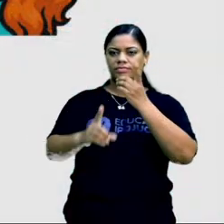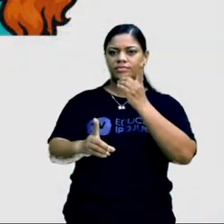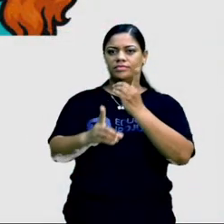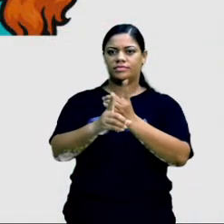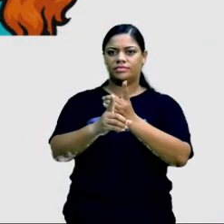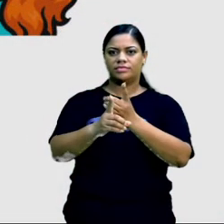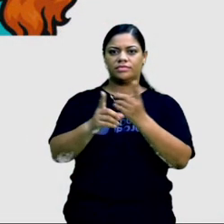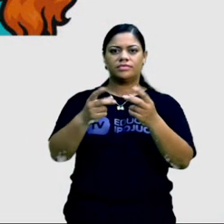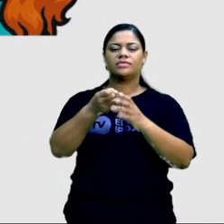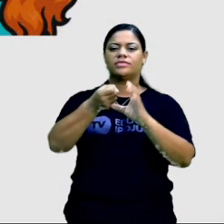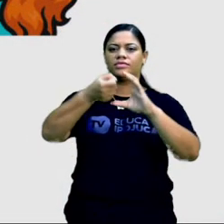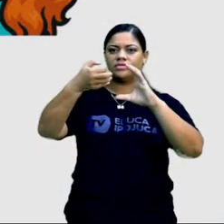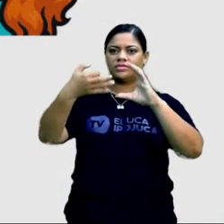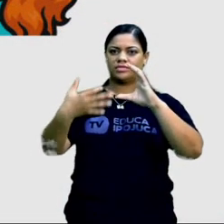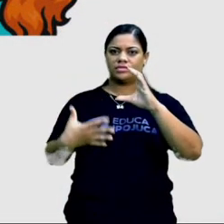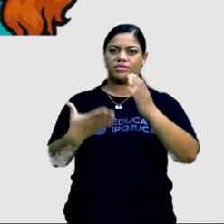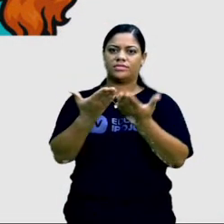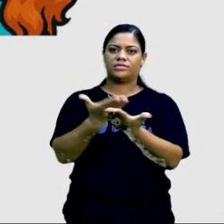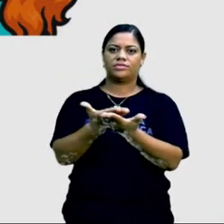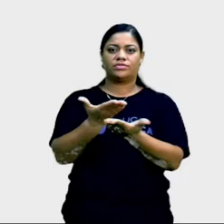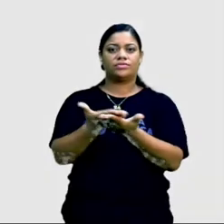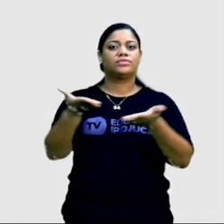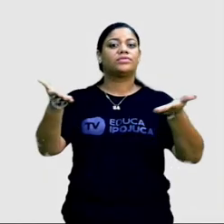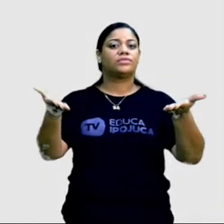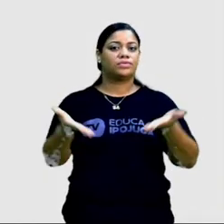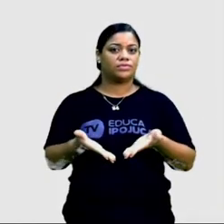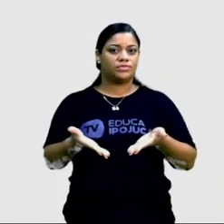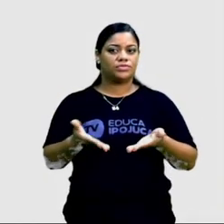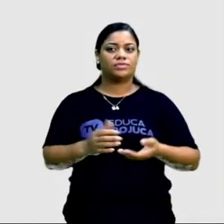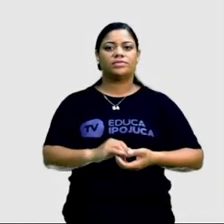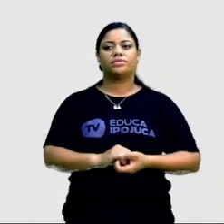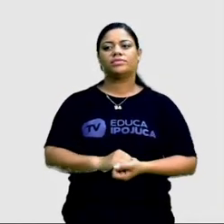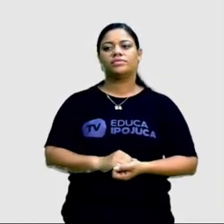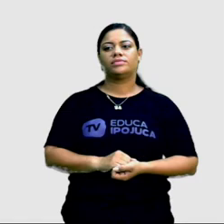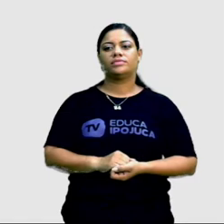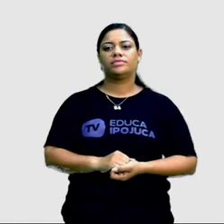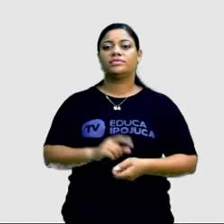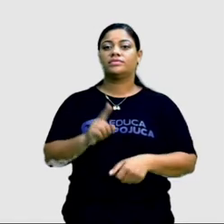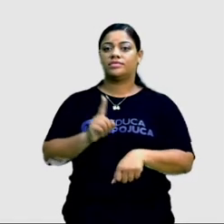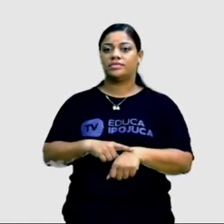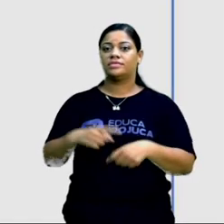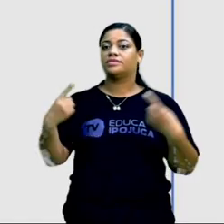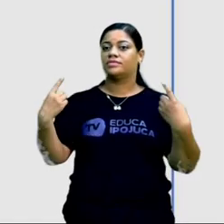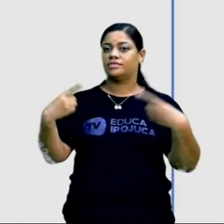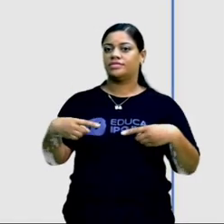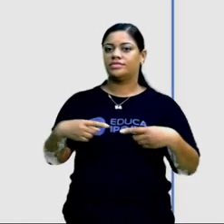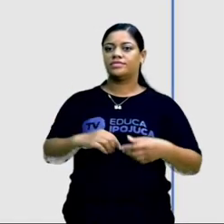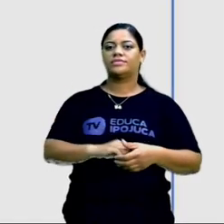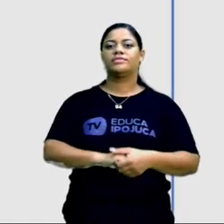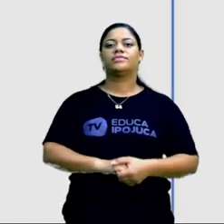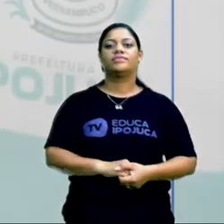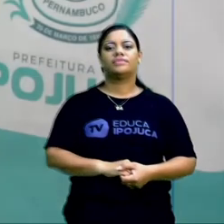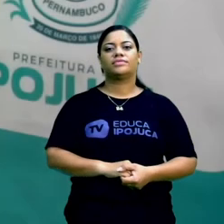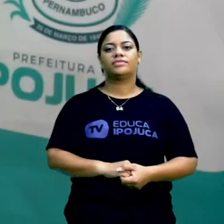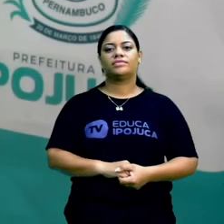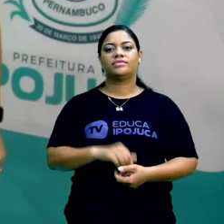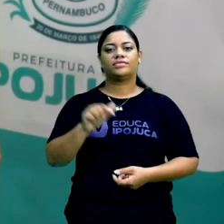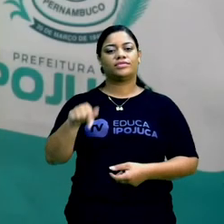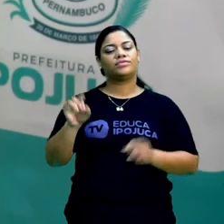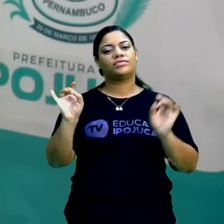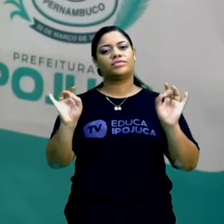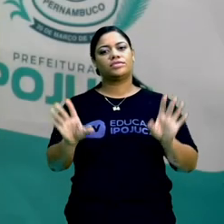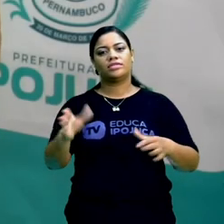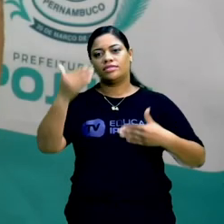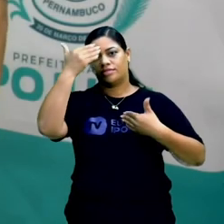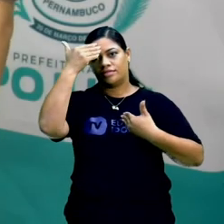algumas das características que a gente estudou agora há pouco. Foi a hora do nosso desafio. E por hoje é só.